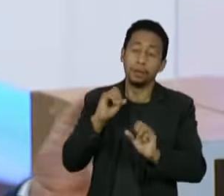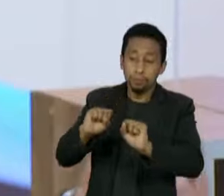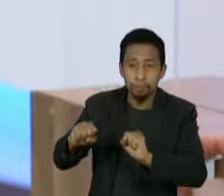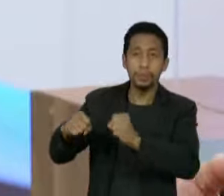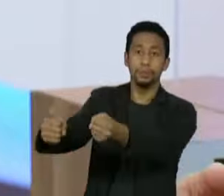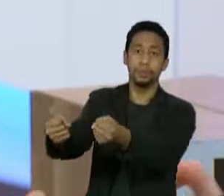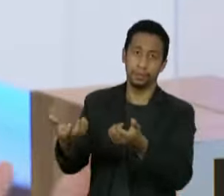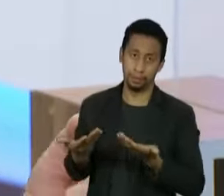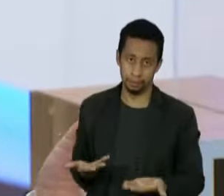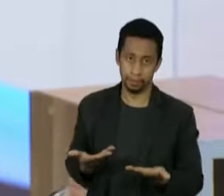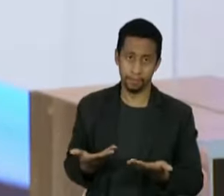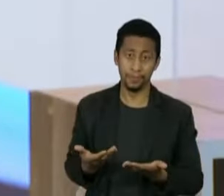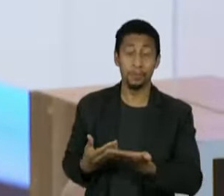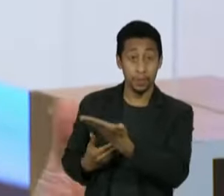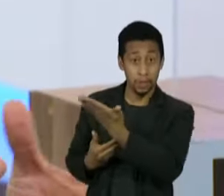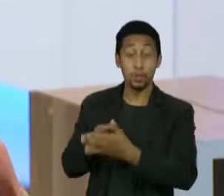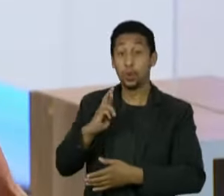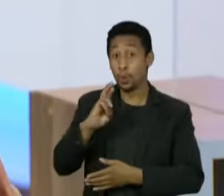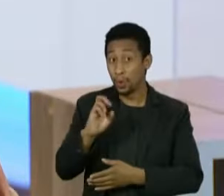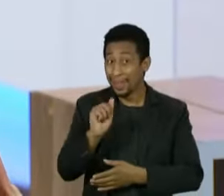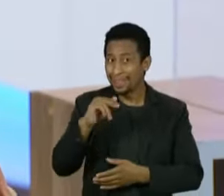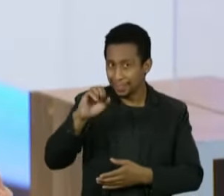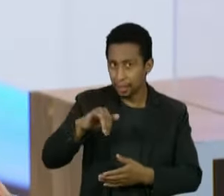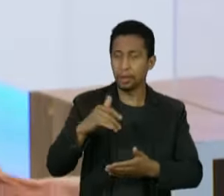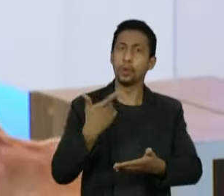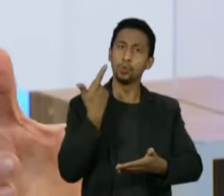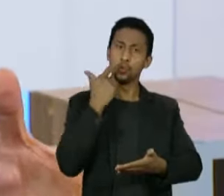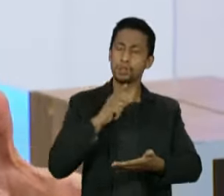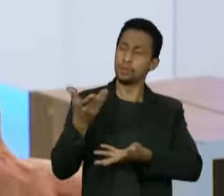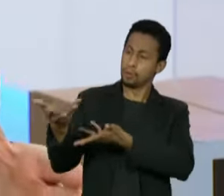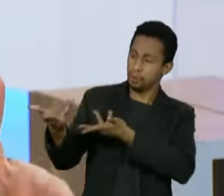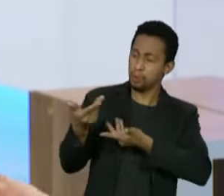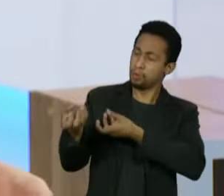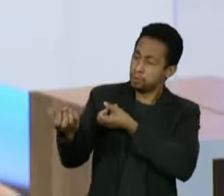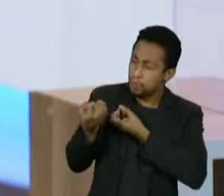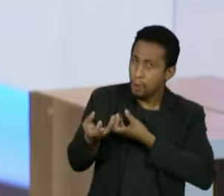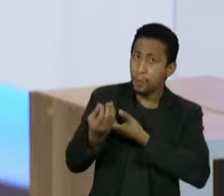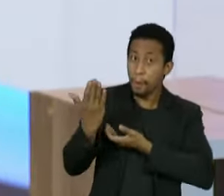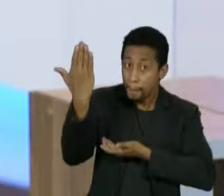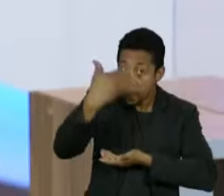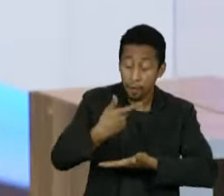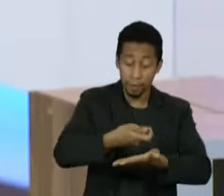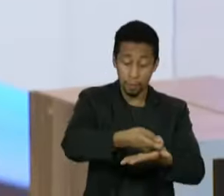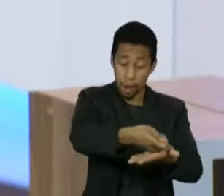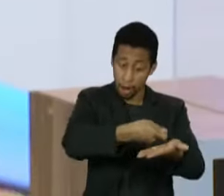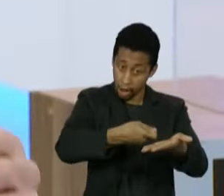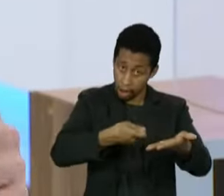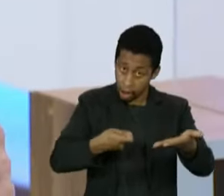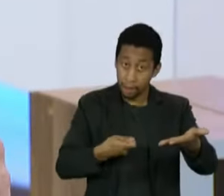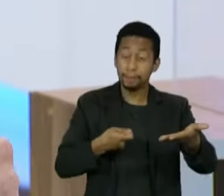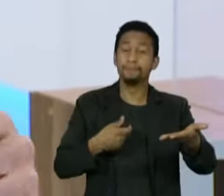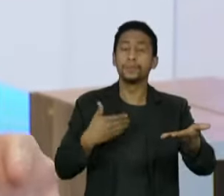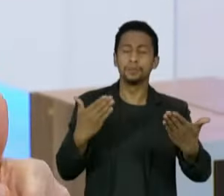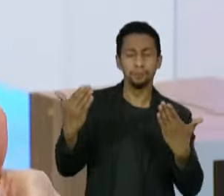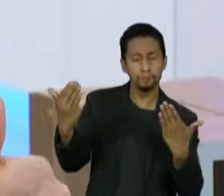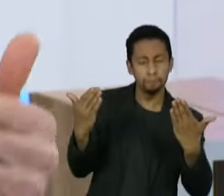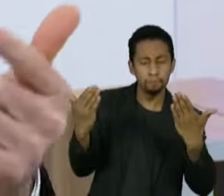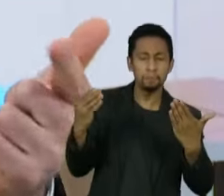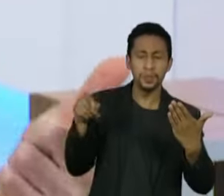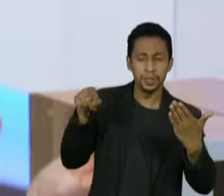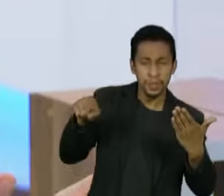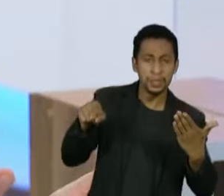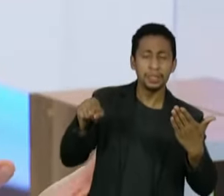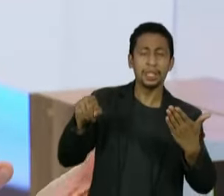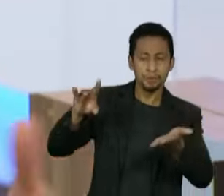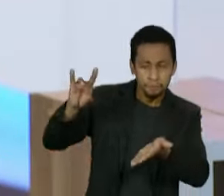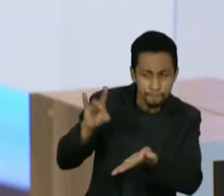diante daqueles indícios, que são circunstâncias que permitem você analisar que um fato existiu, existe